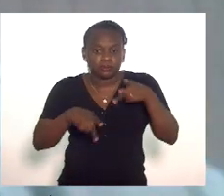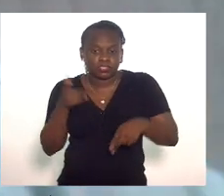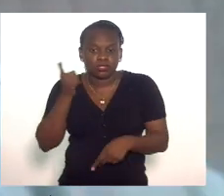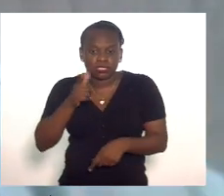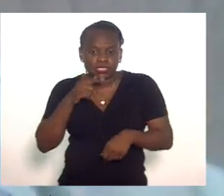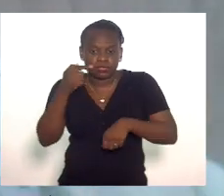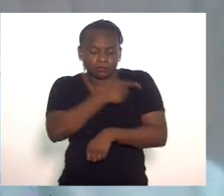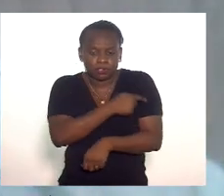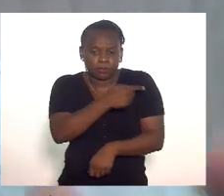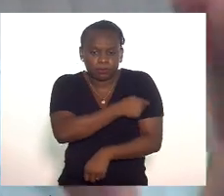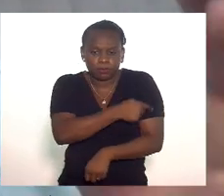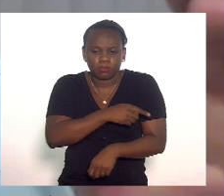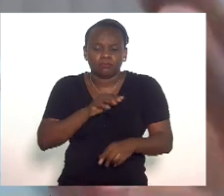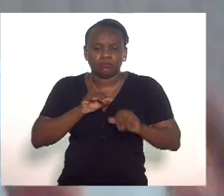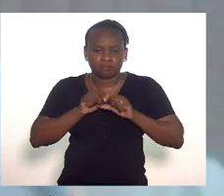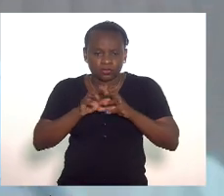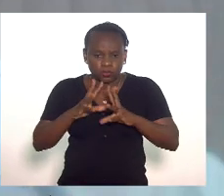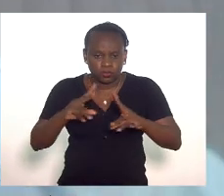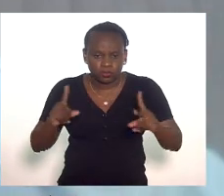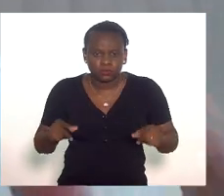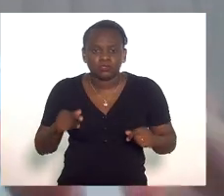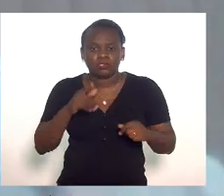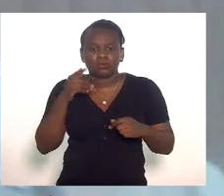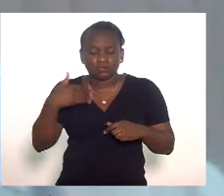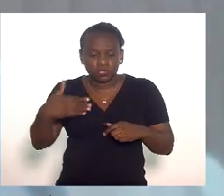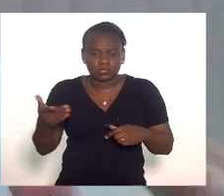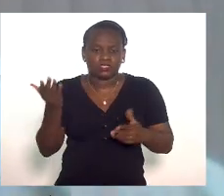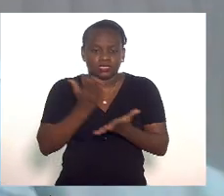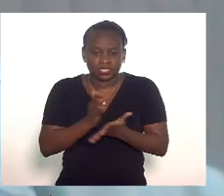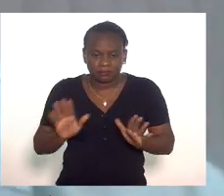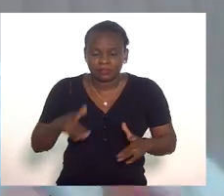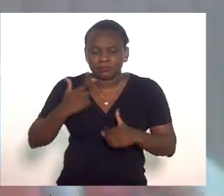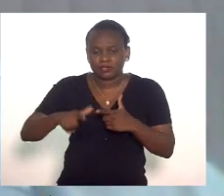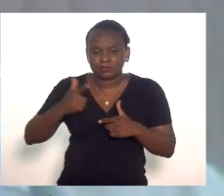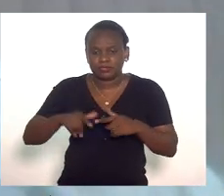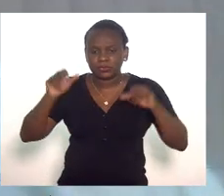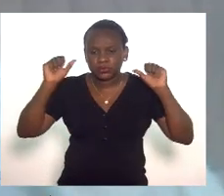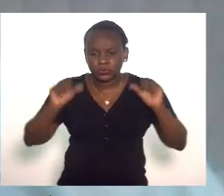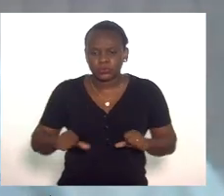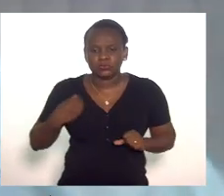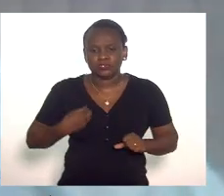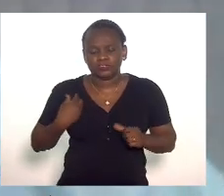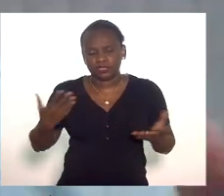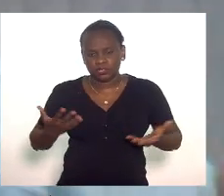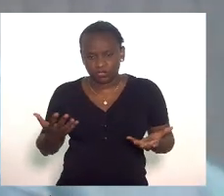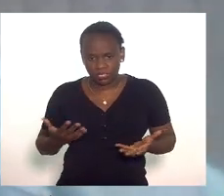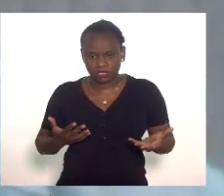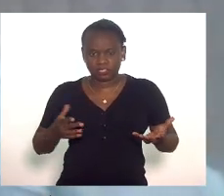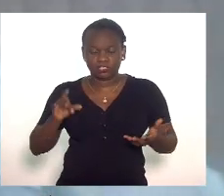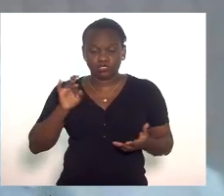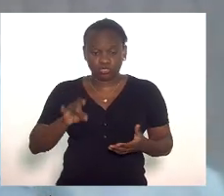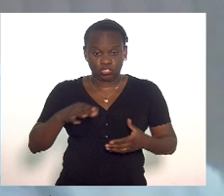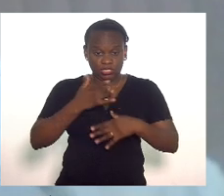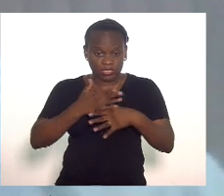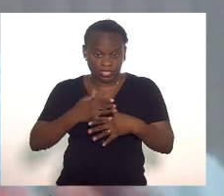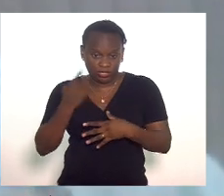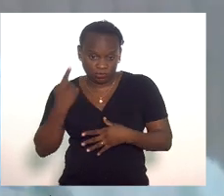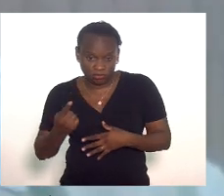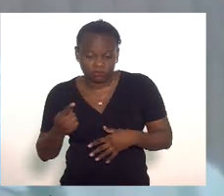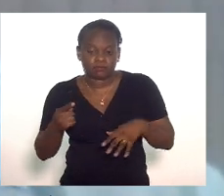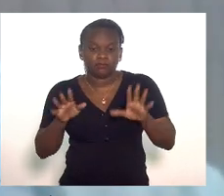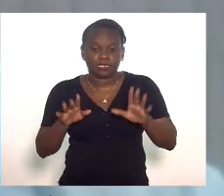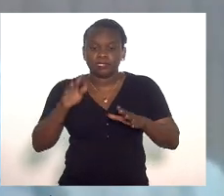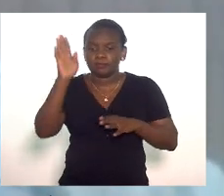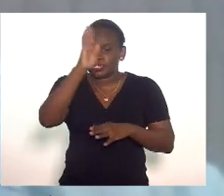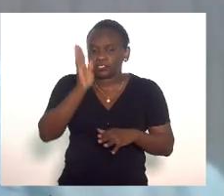humanizada para a gente poder acabar com essa situação crítica que nós estamos vivendo não só na nossa cidade como